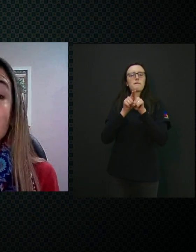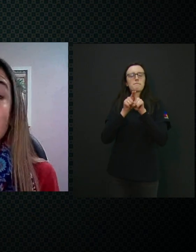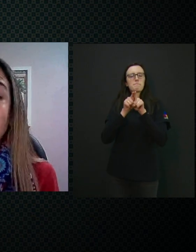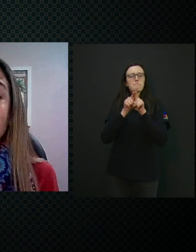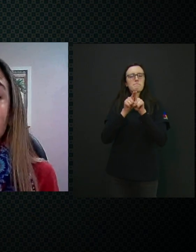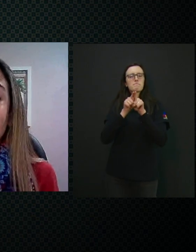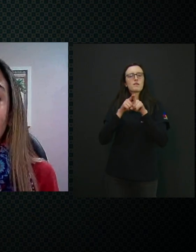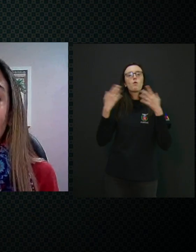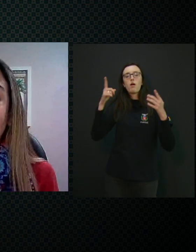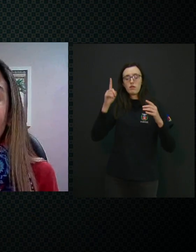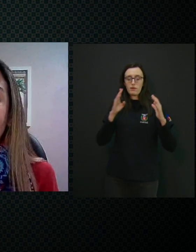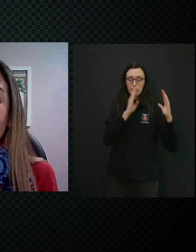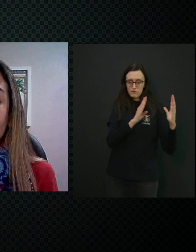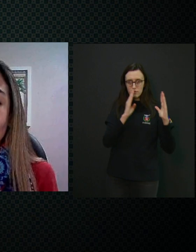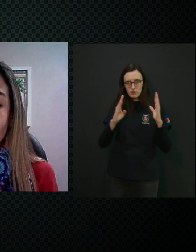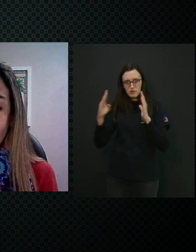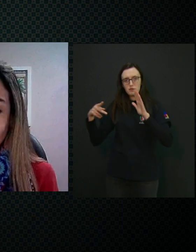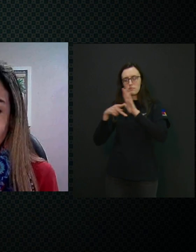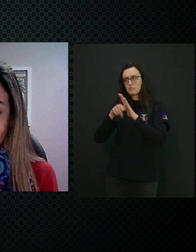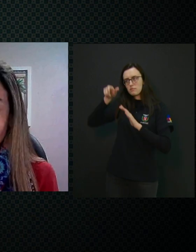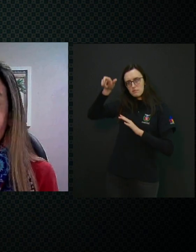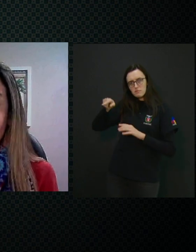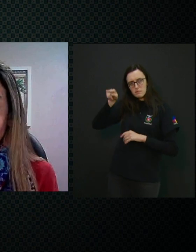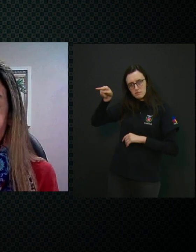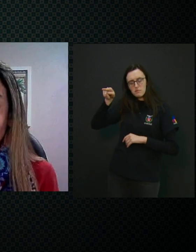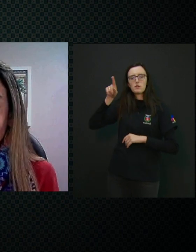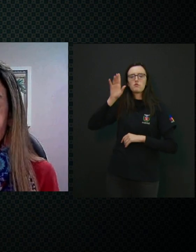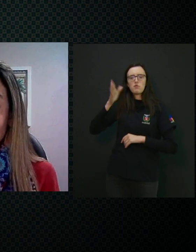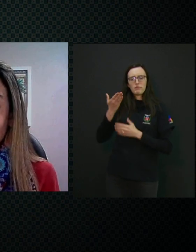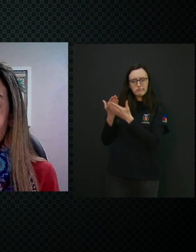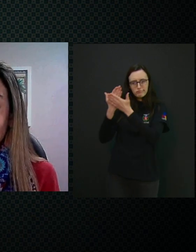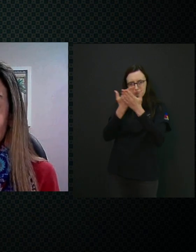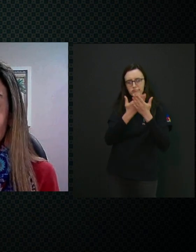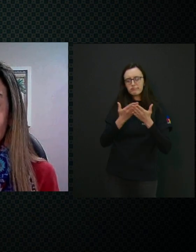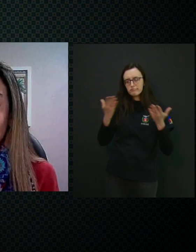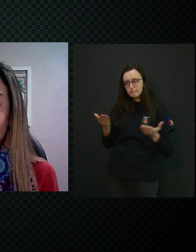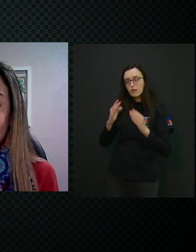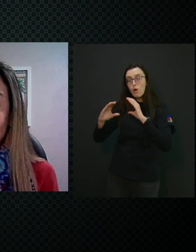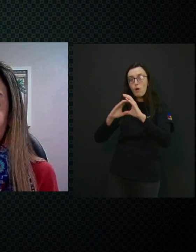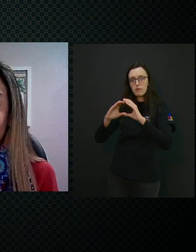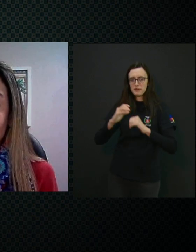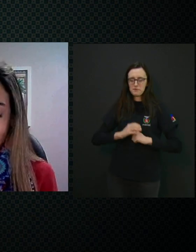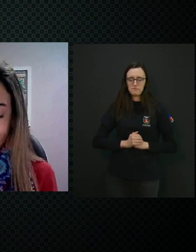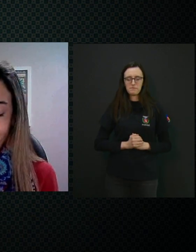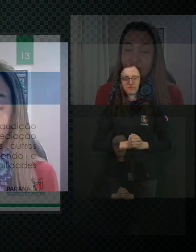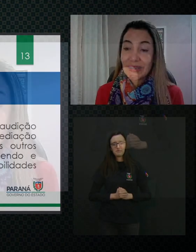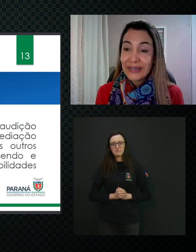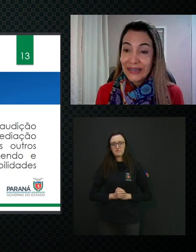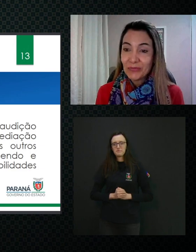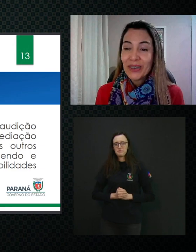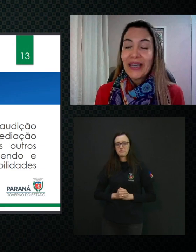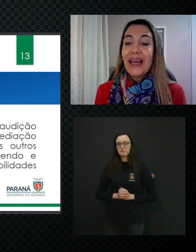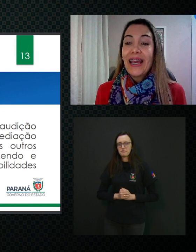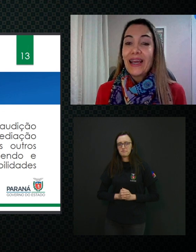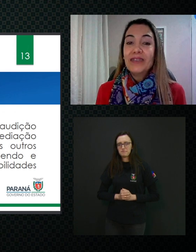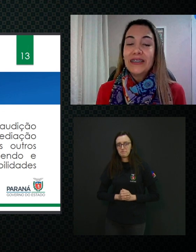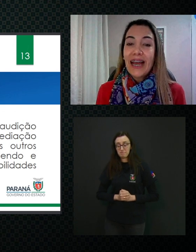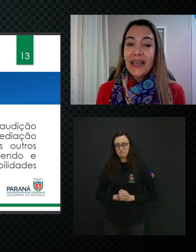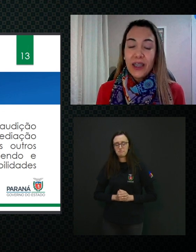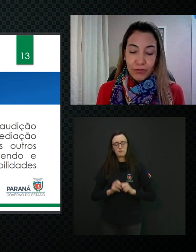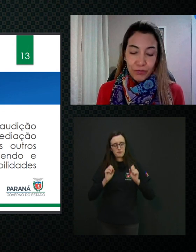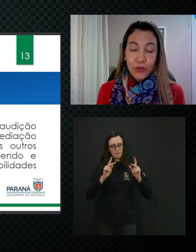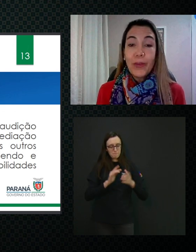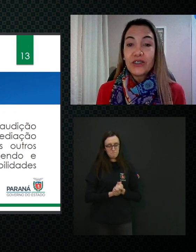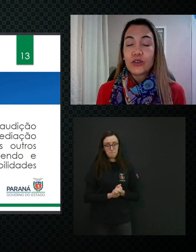fases, né, do Van Dijk que é trabalhado para a comunicação. Sim. É, Van